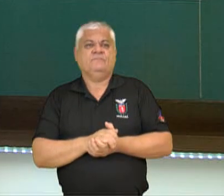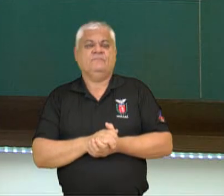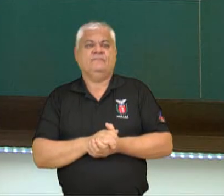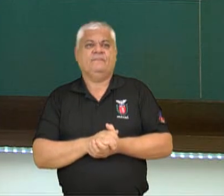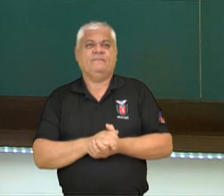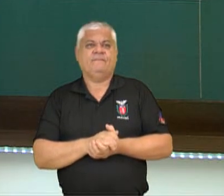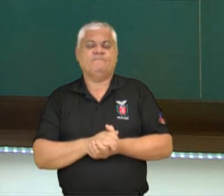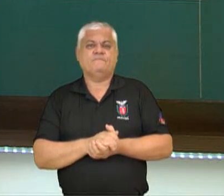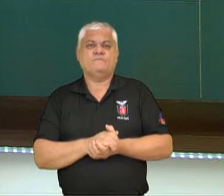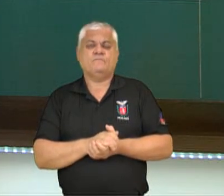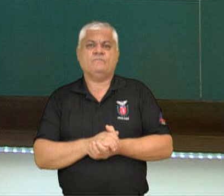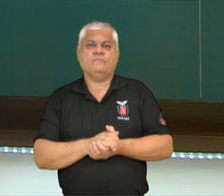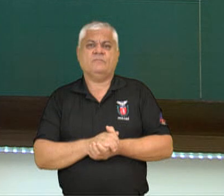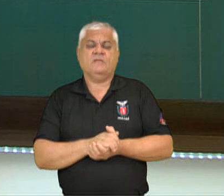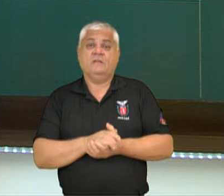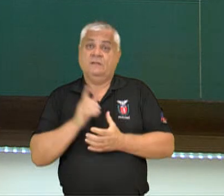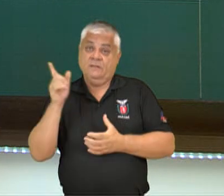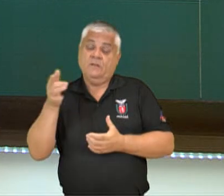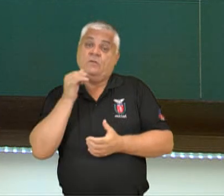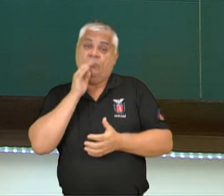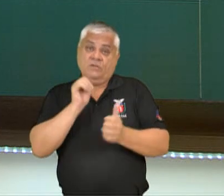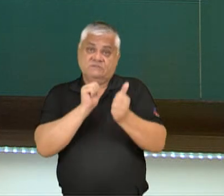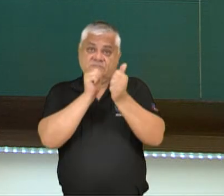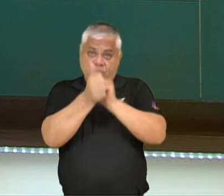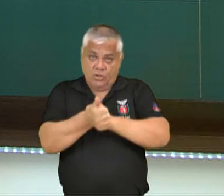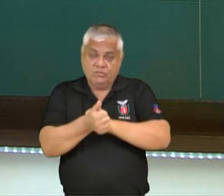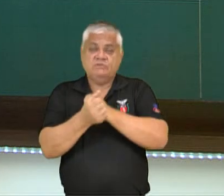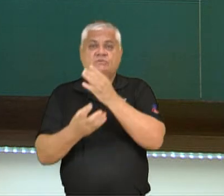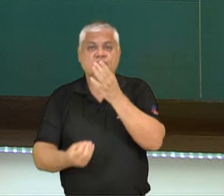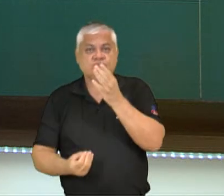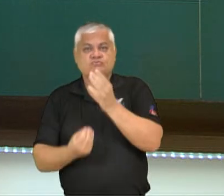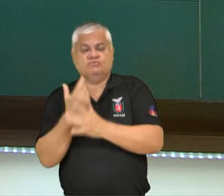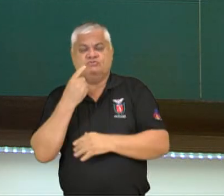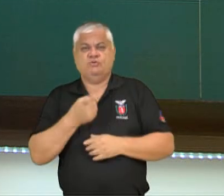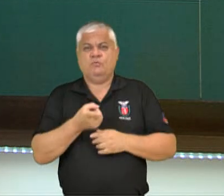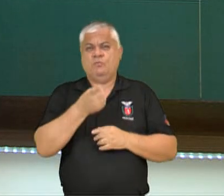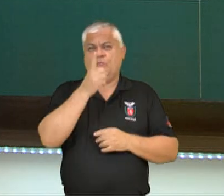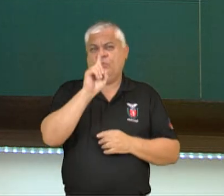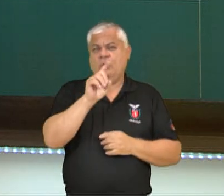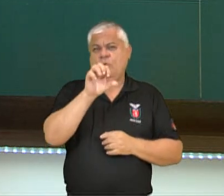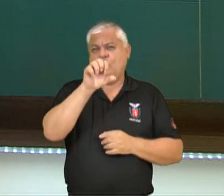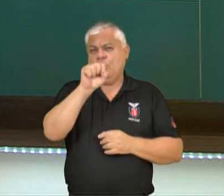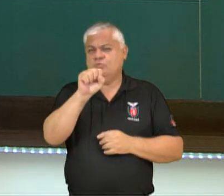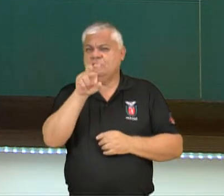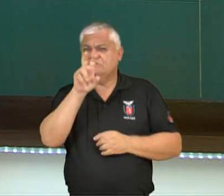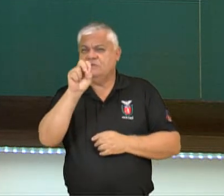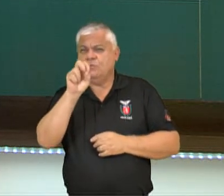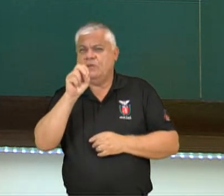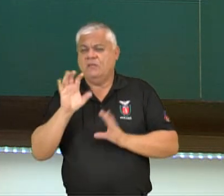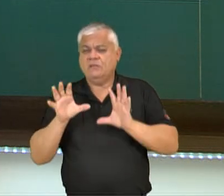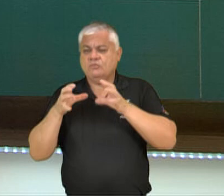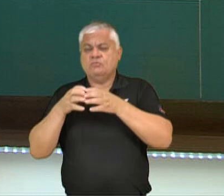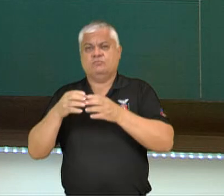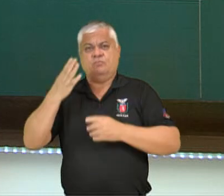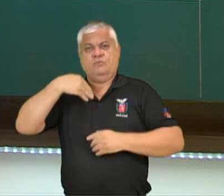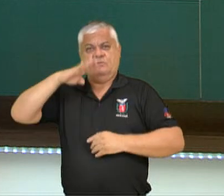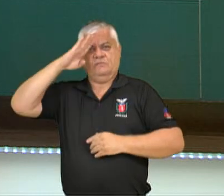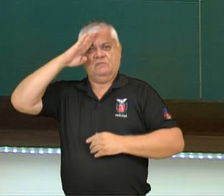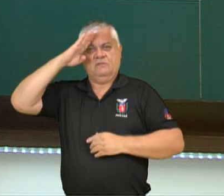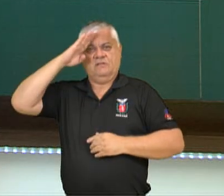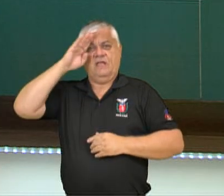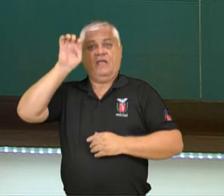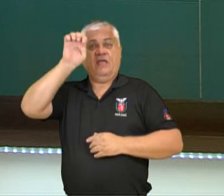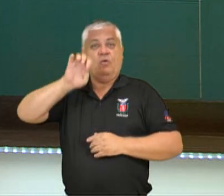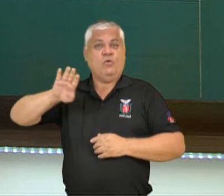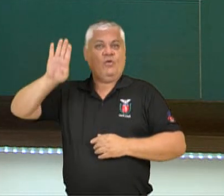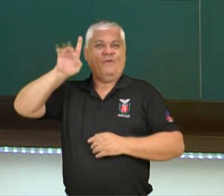Como desporto, a orientação nasceu em 1850 nos meios militares escandinavos, que a